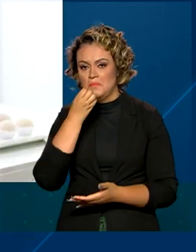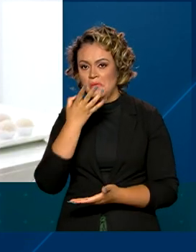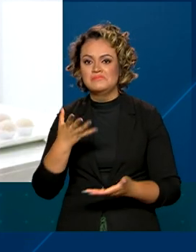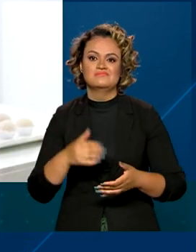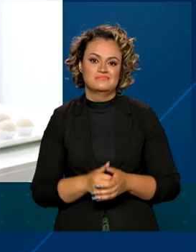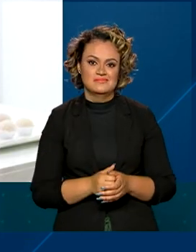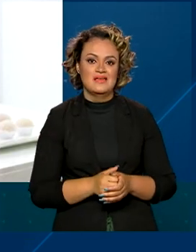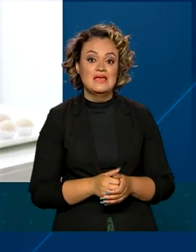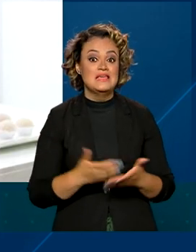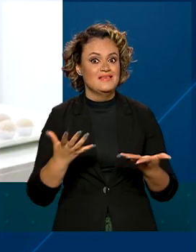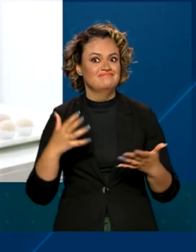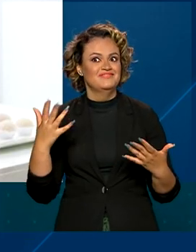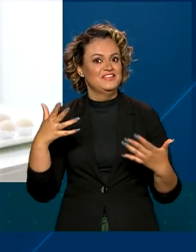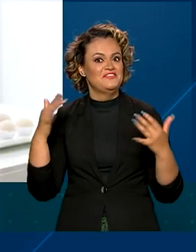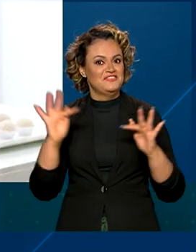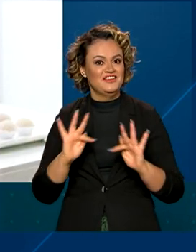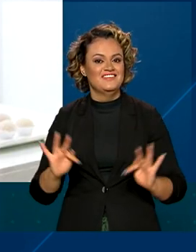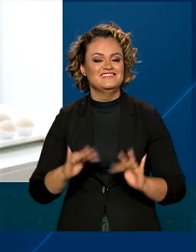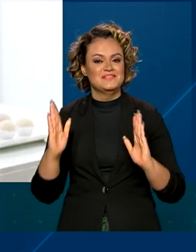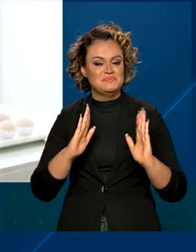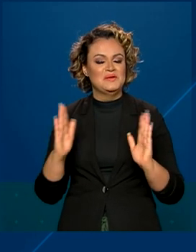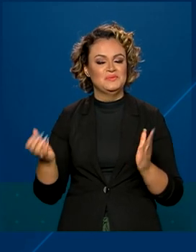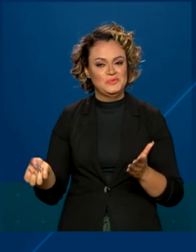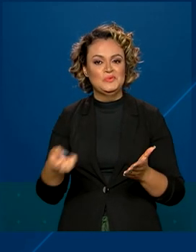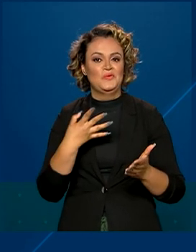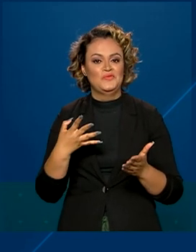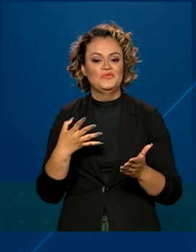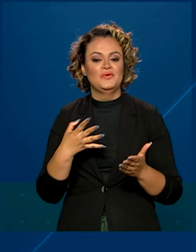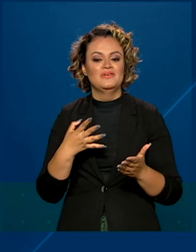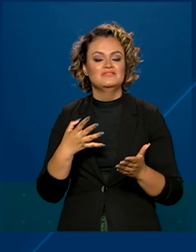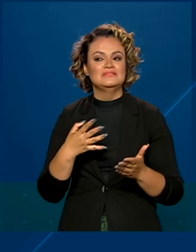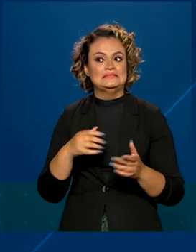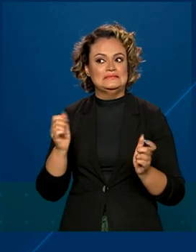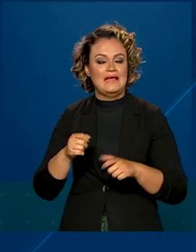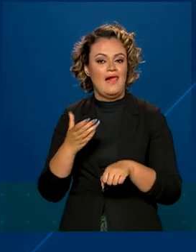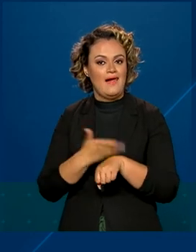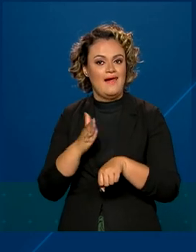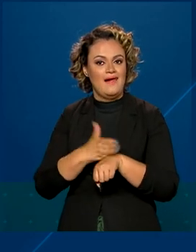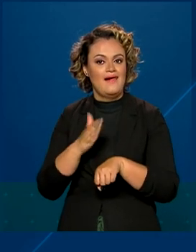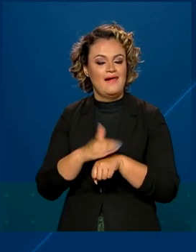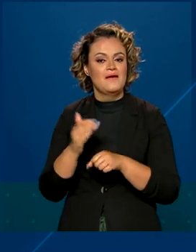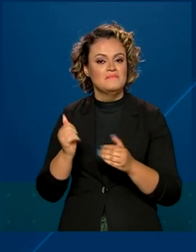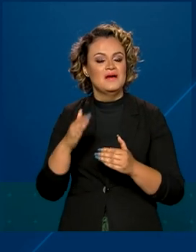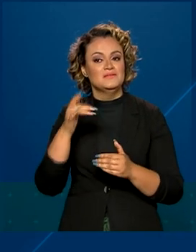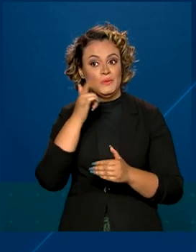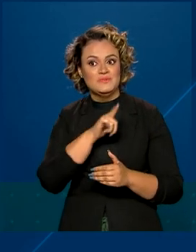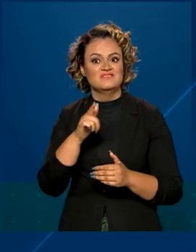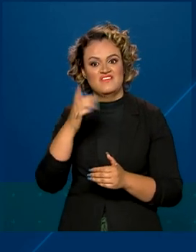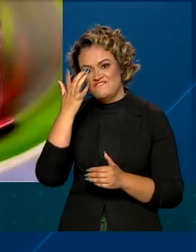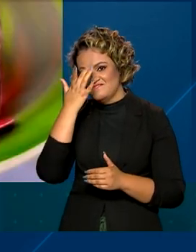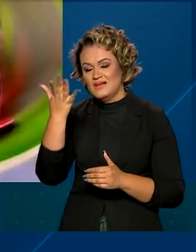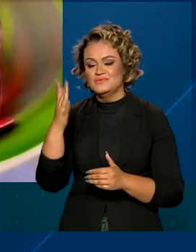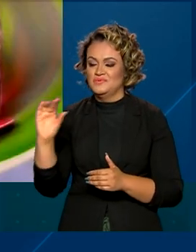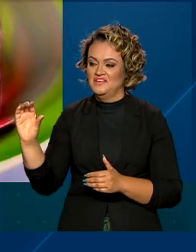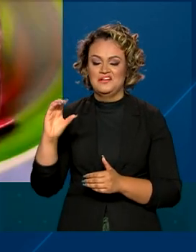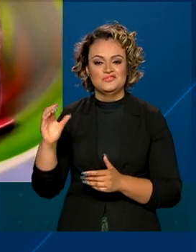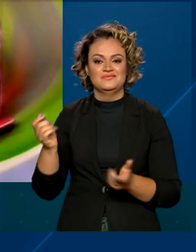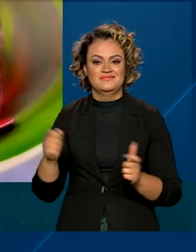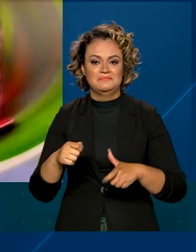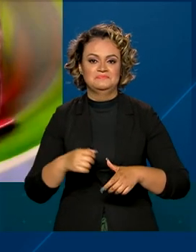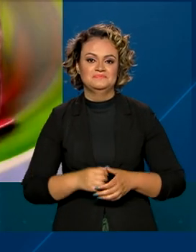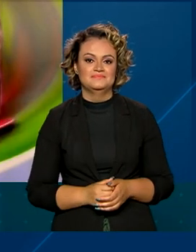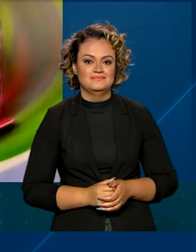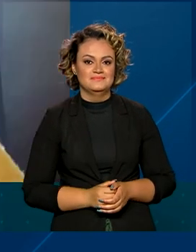E agora comemora essa nova oportunidade de se capacitar mais e ter facilidade na hora de